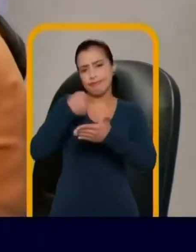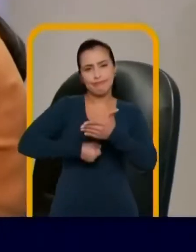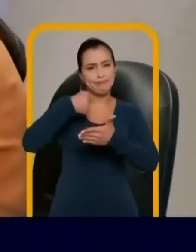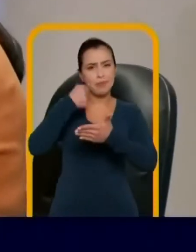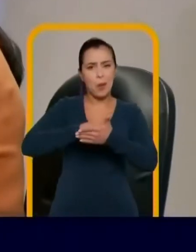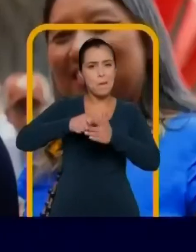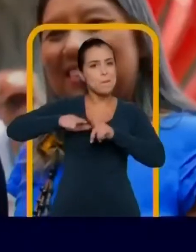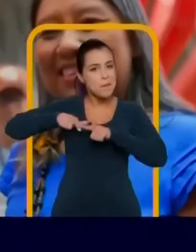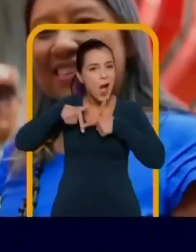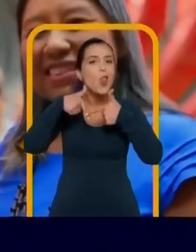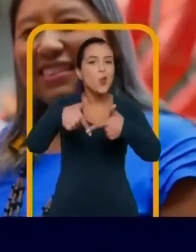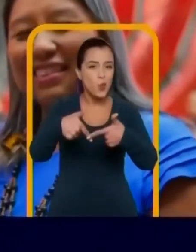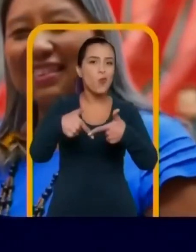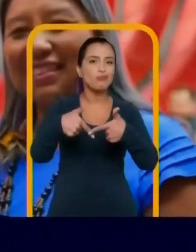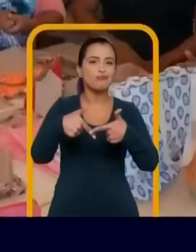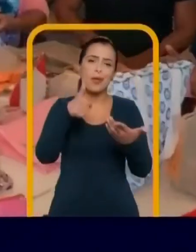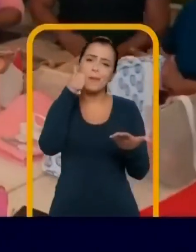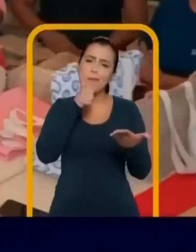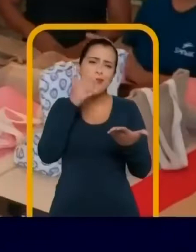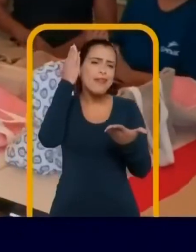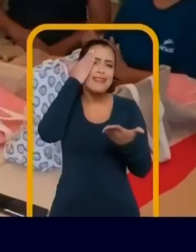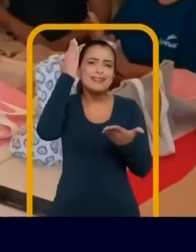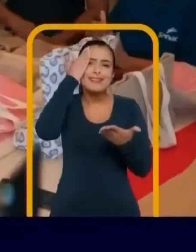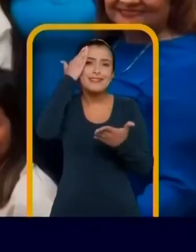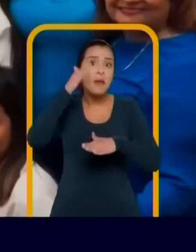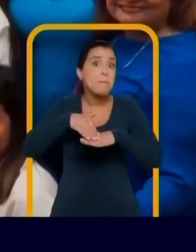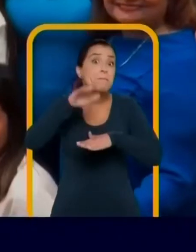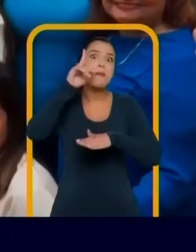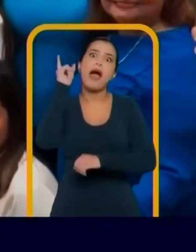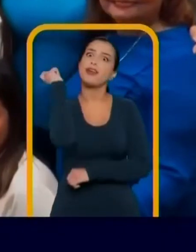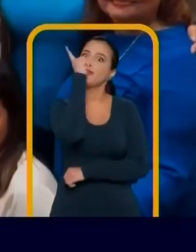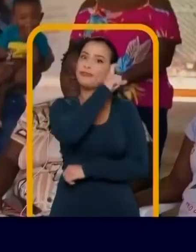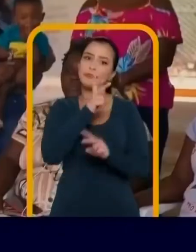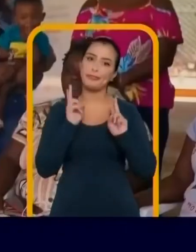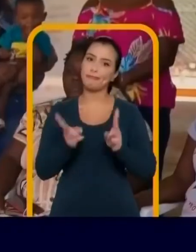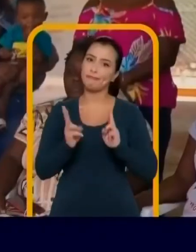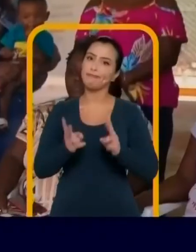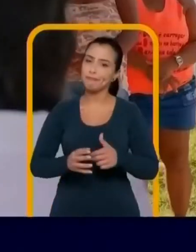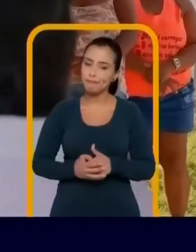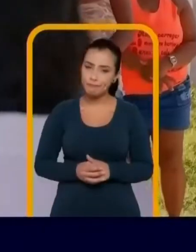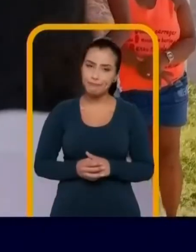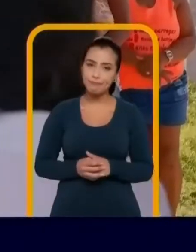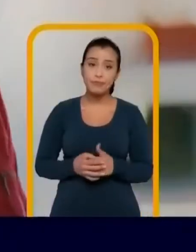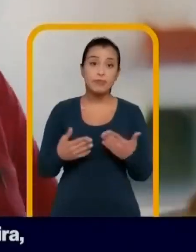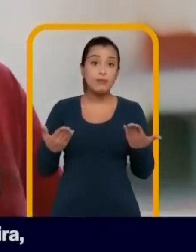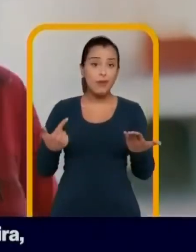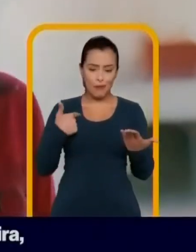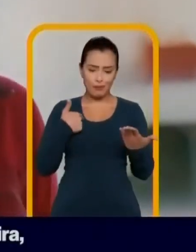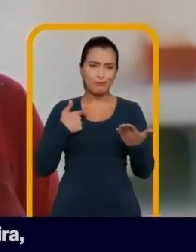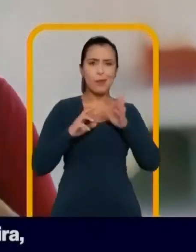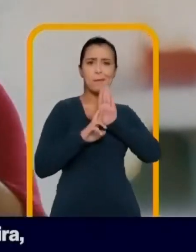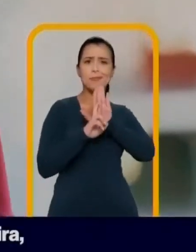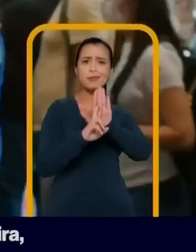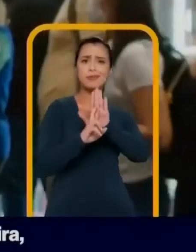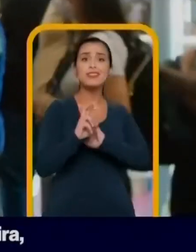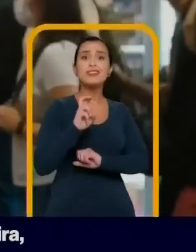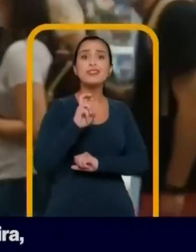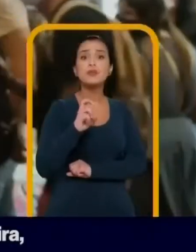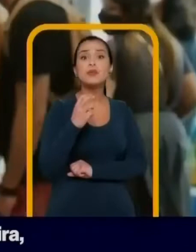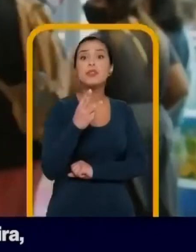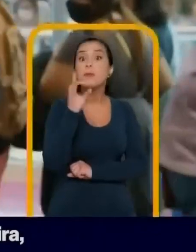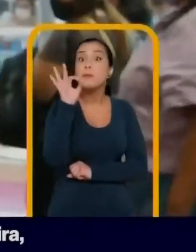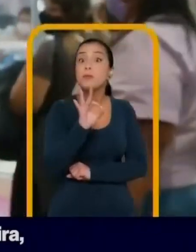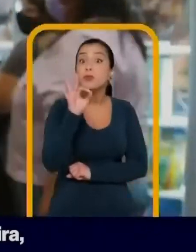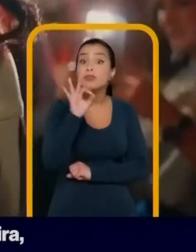É uma luta constante e a mulher se forja nessa luta. Porque nós sabemos que tudo vai ser mais difícil para nós. Porque eu represento